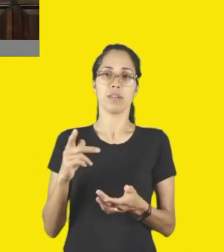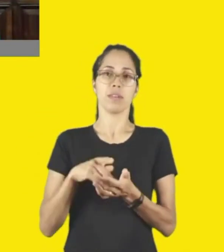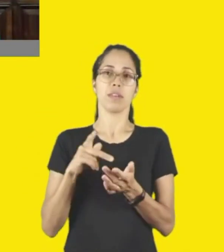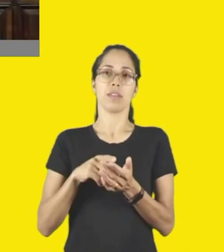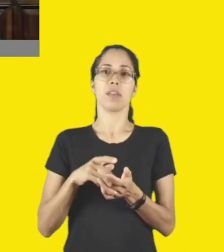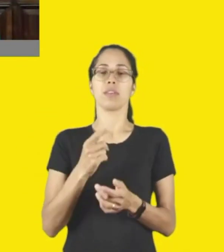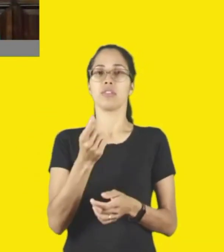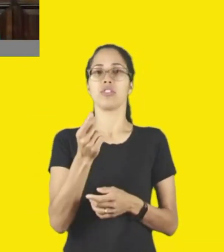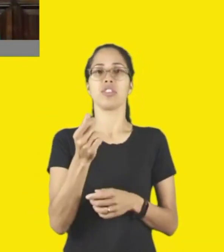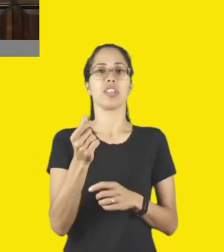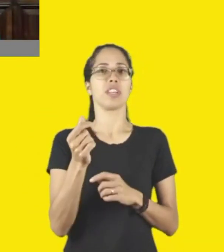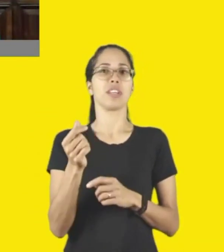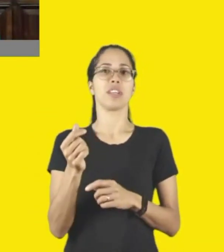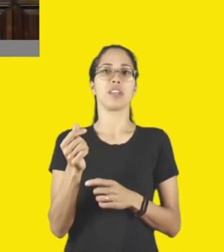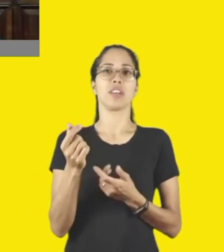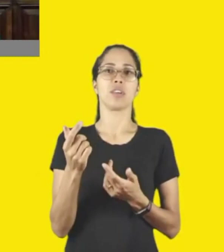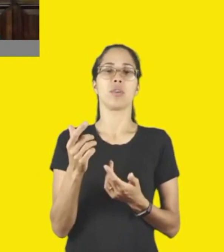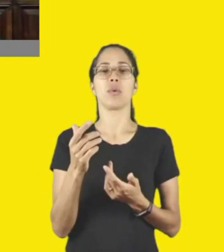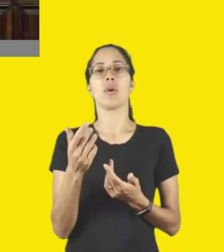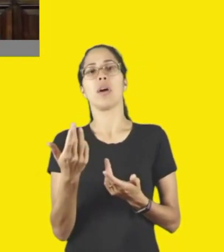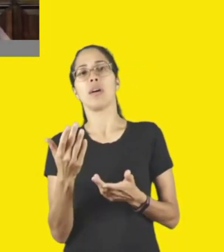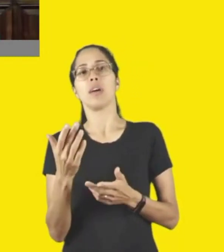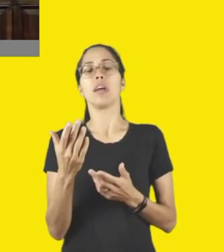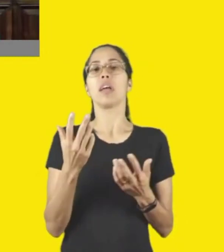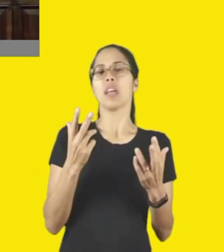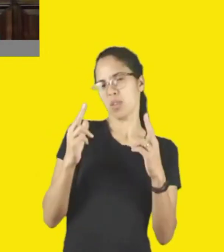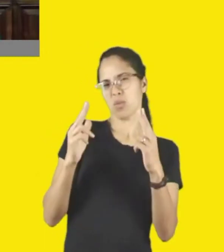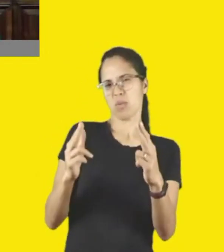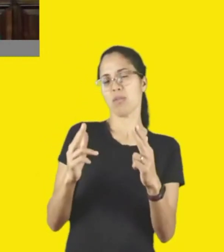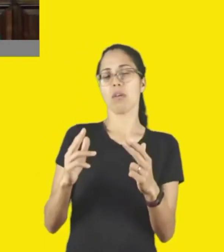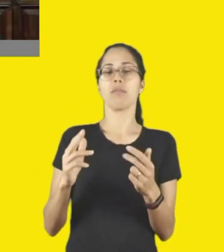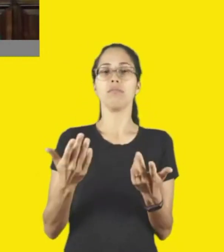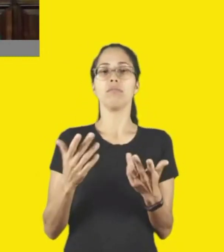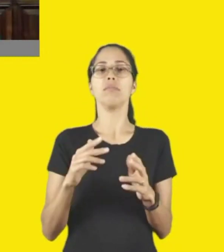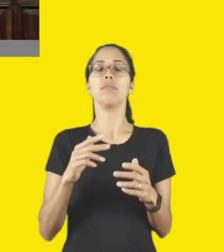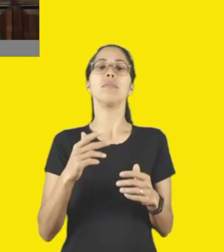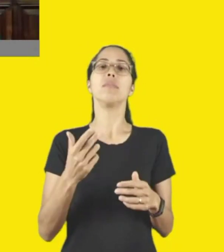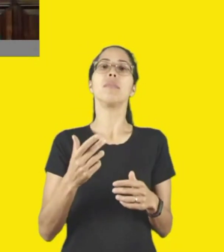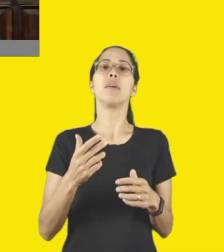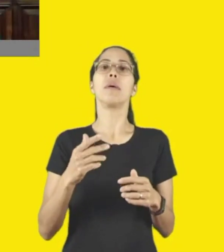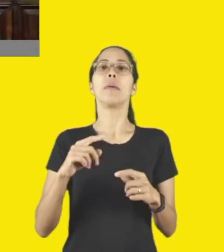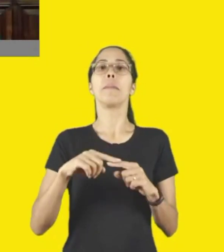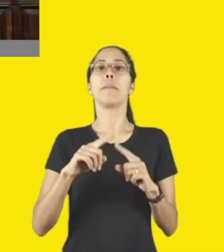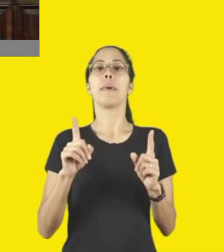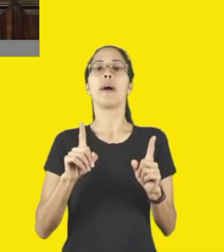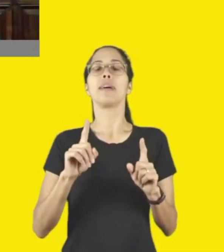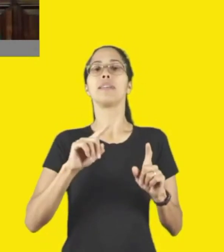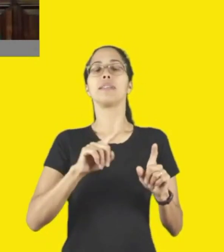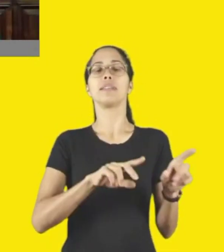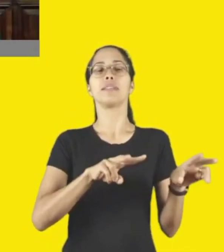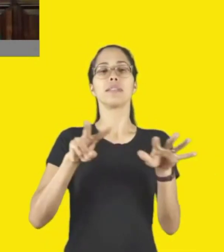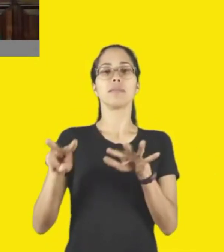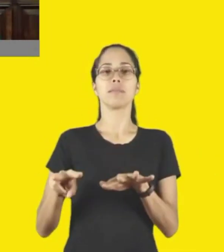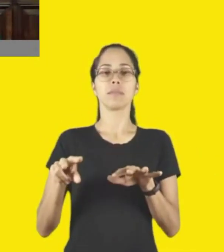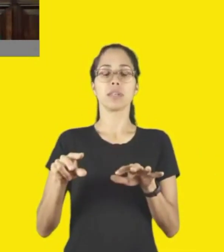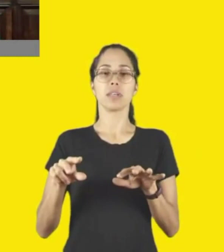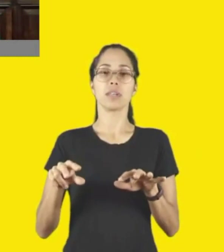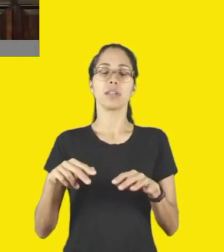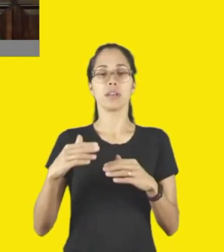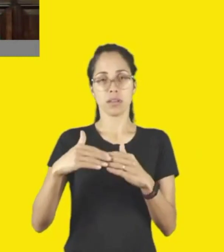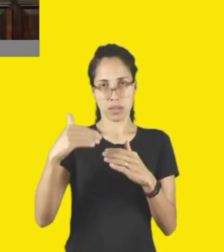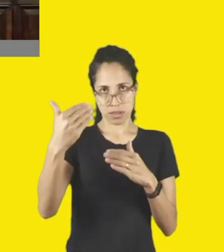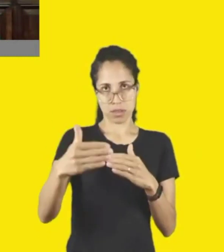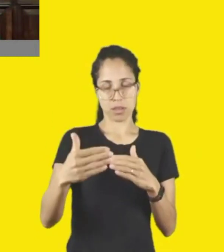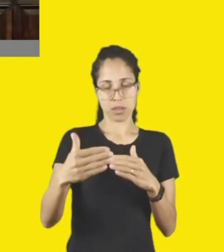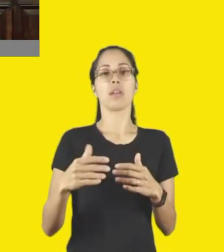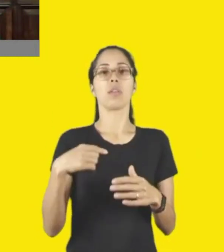é o dinheiro muito parecido com o que está esse ano, mas a gente aí, semana que vem, vai fazer uma rodada na Assembleia Legislativa